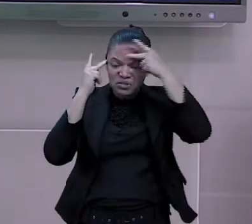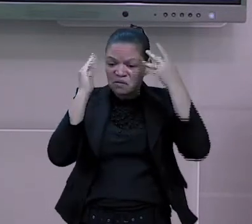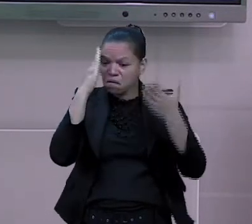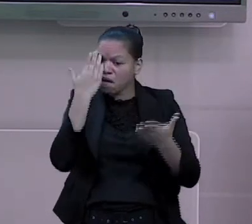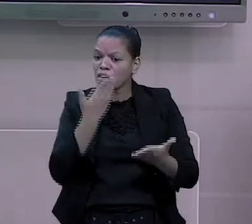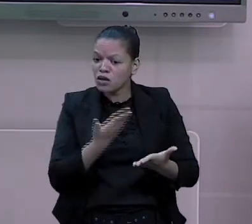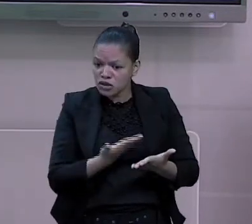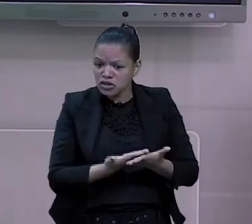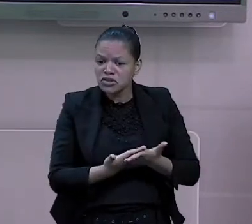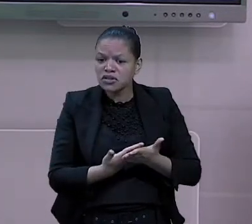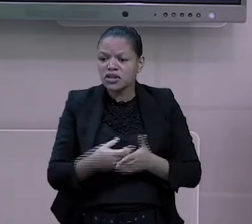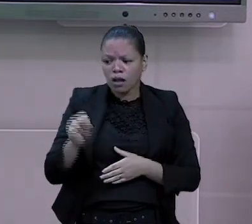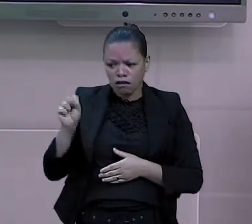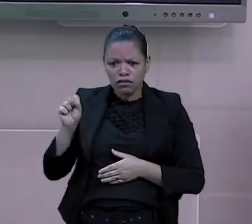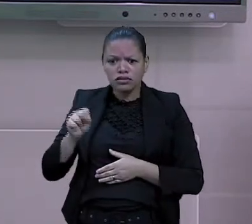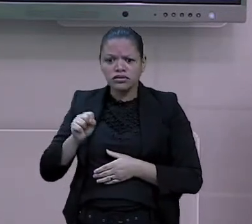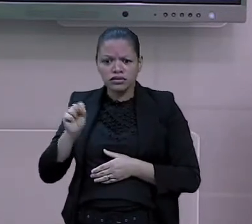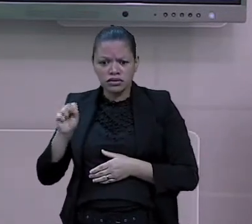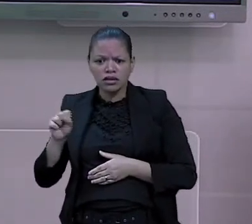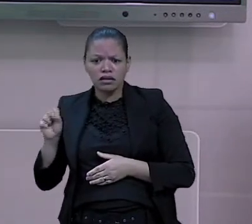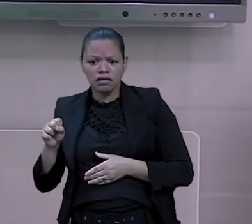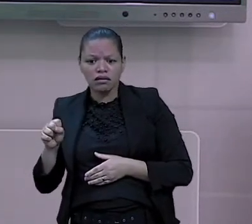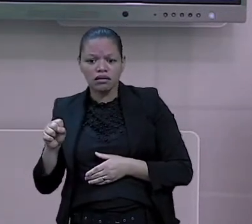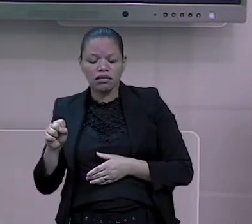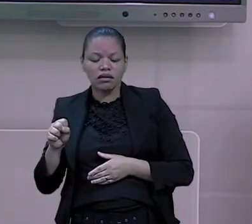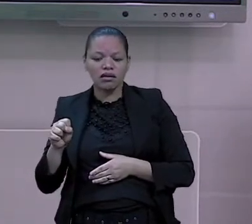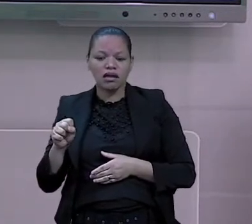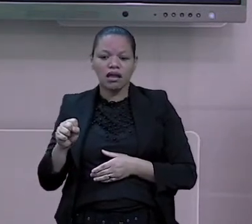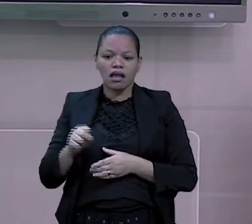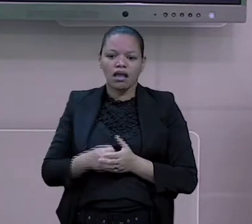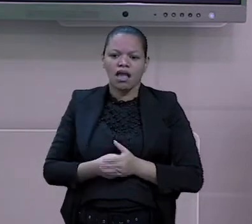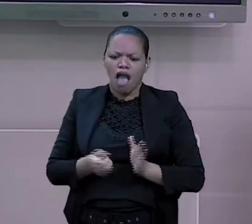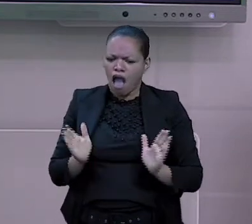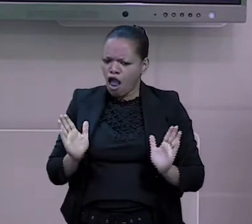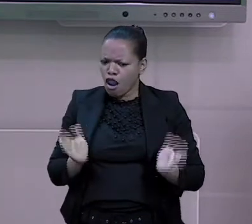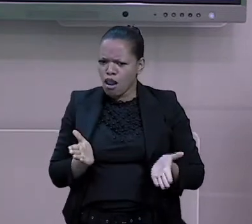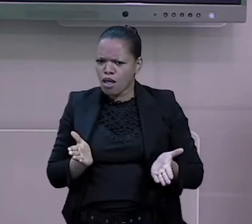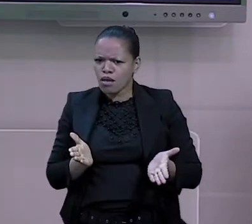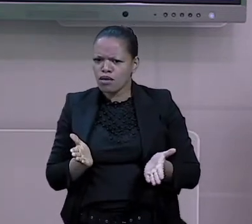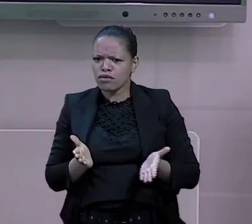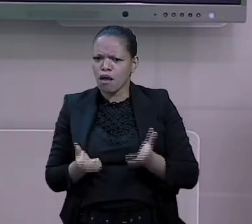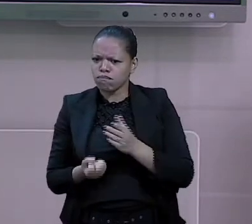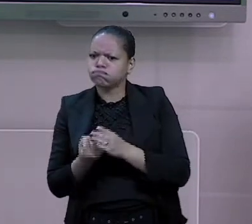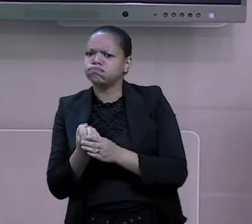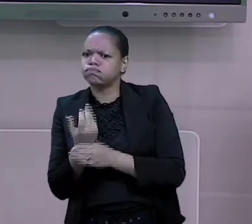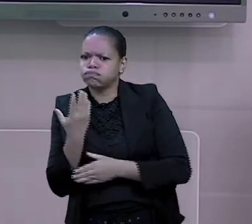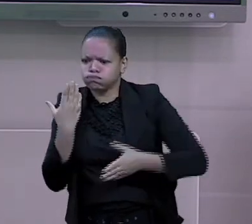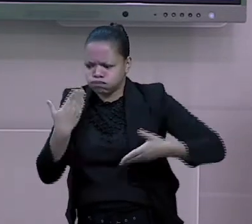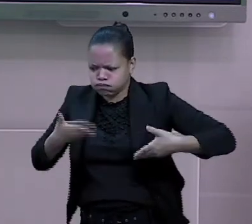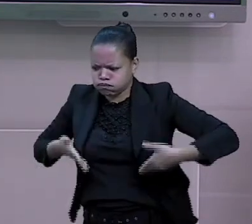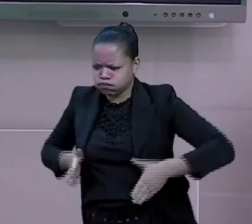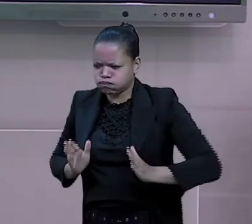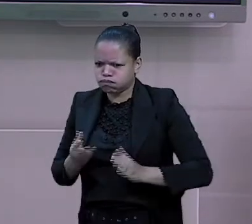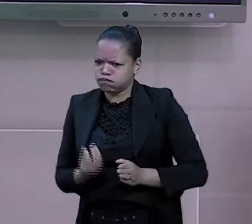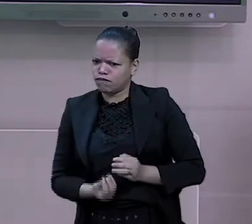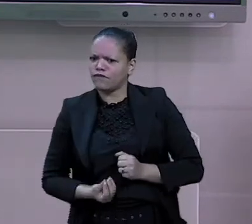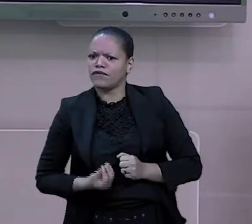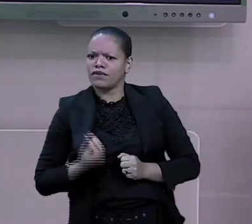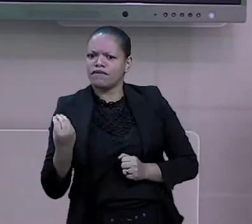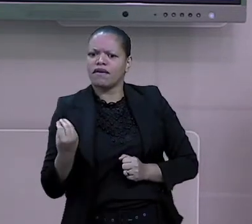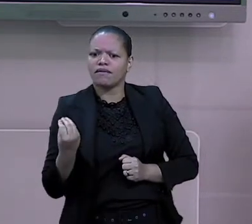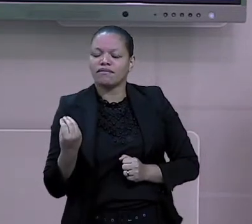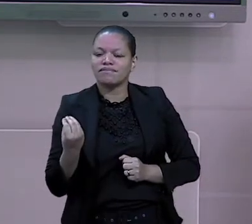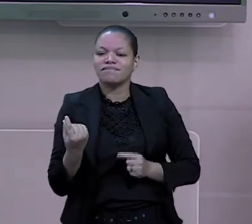acreditam, que acham que realmente Exopo existiu, ele vivia há muito tempo, há muitos anos,